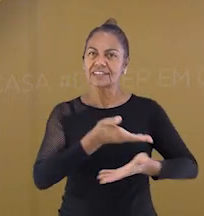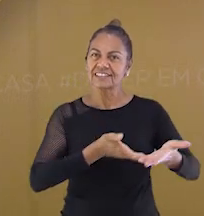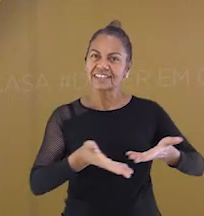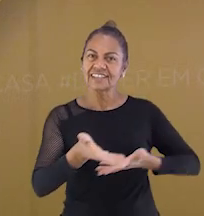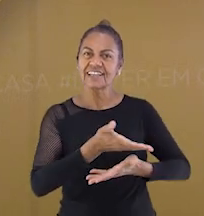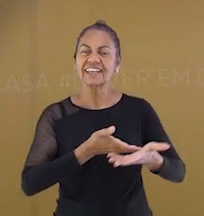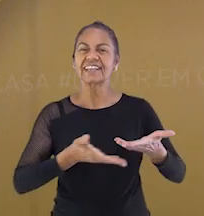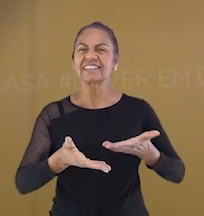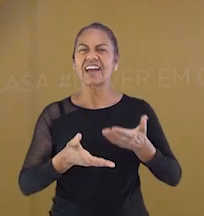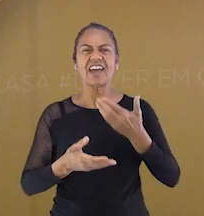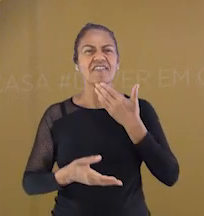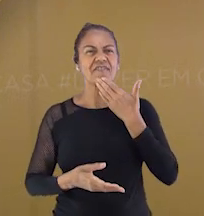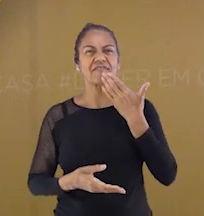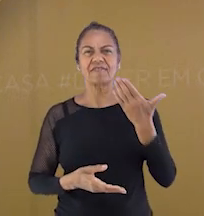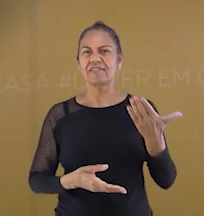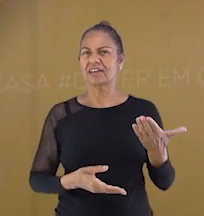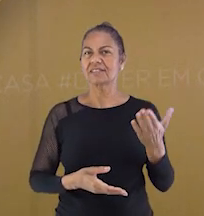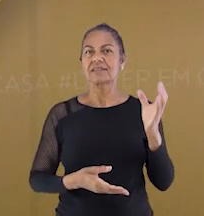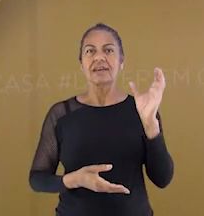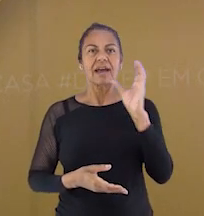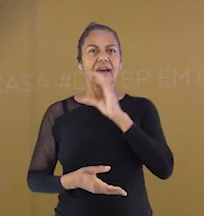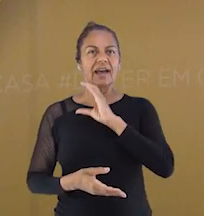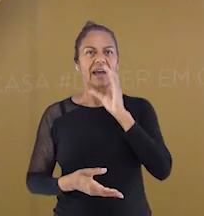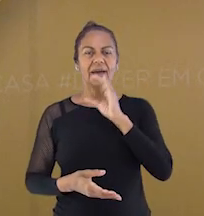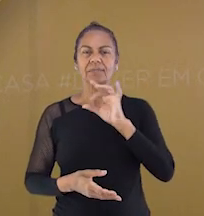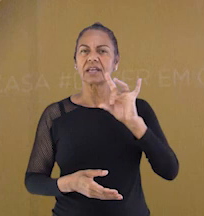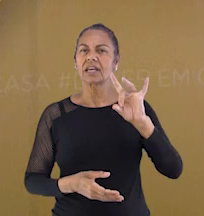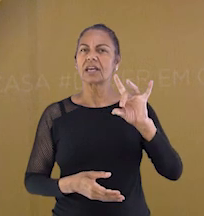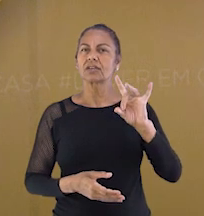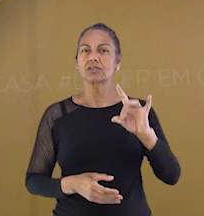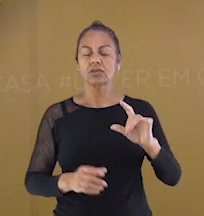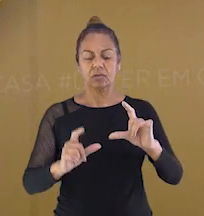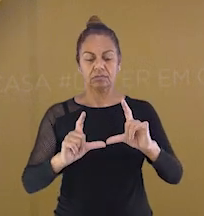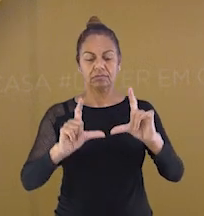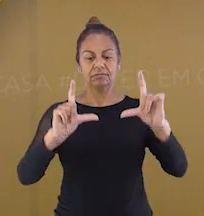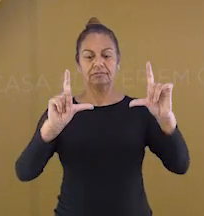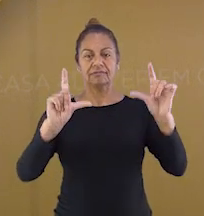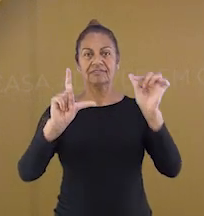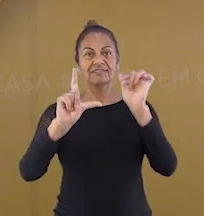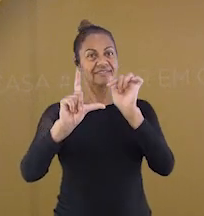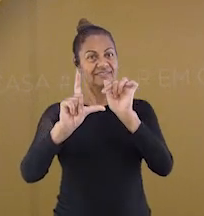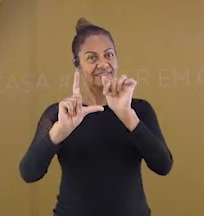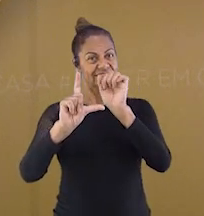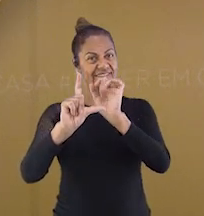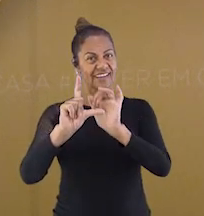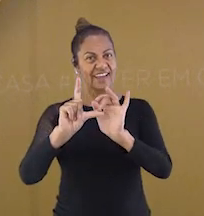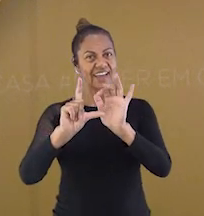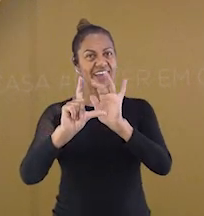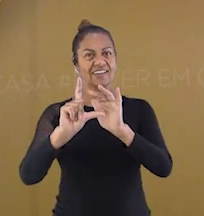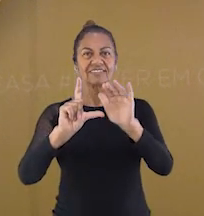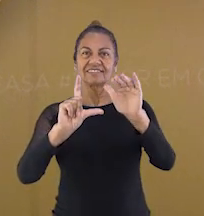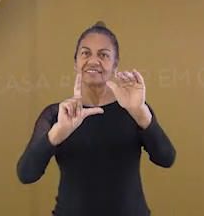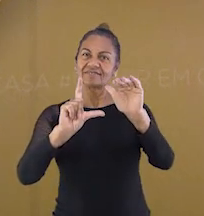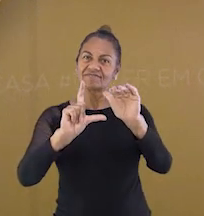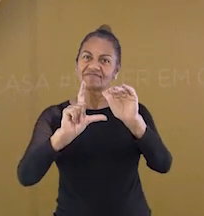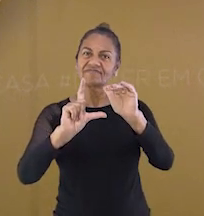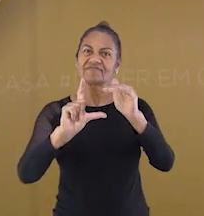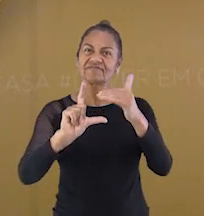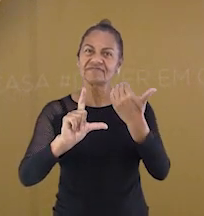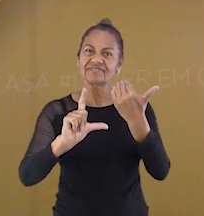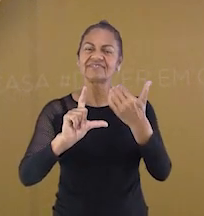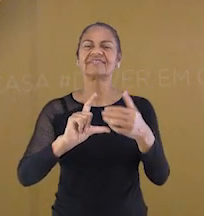interação, é super fácil e rápido. É só apontar a câmera para o QR Code que